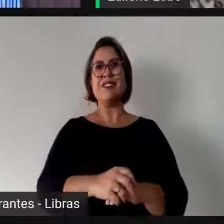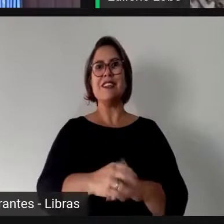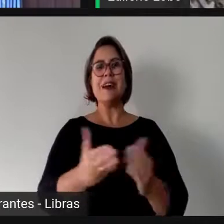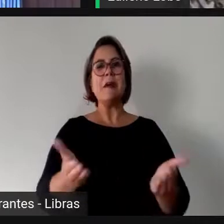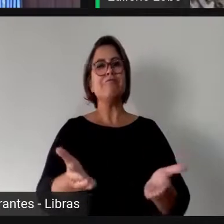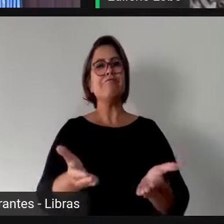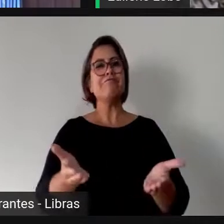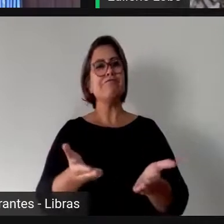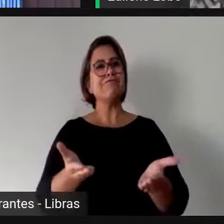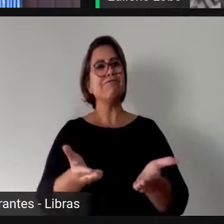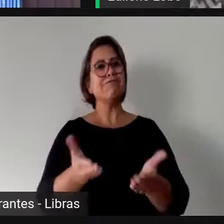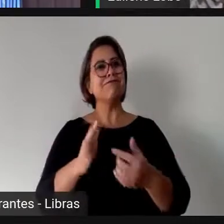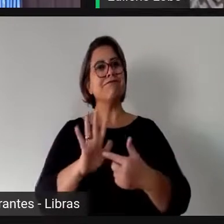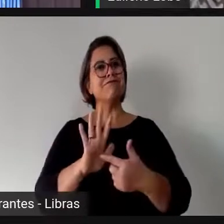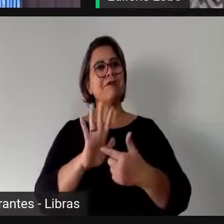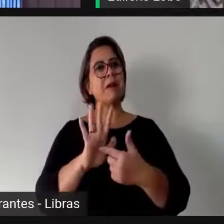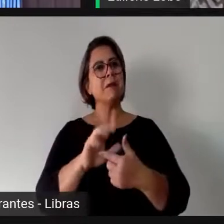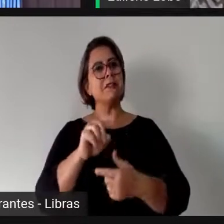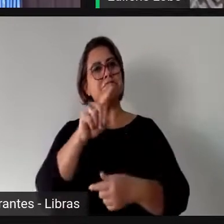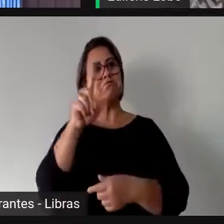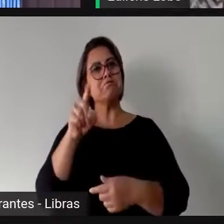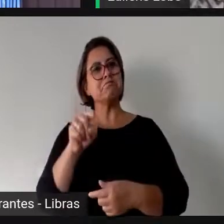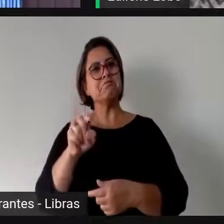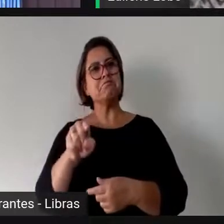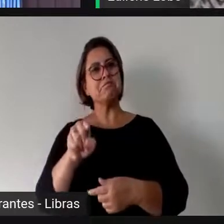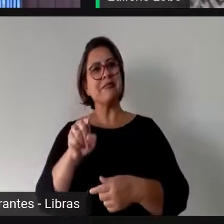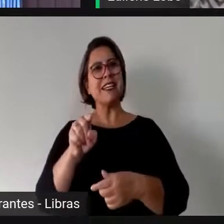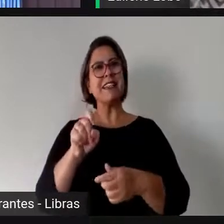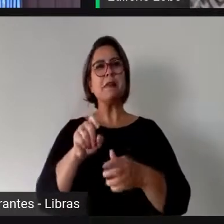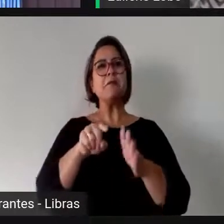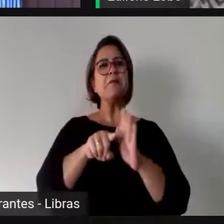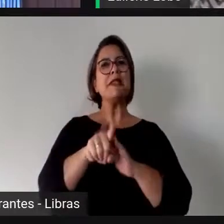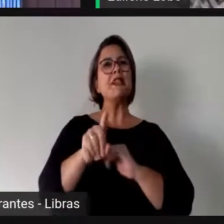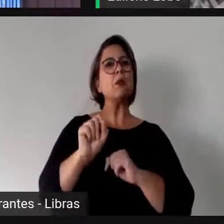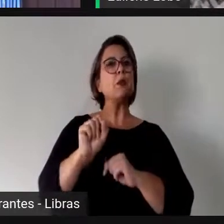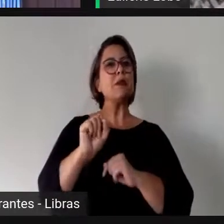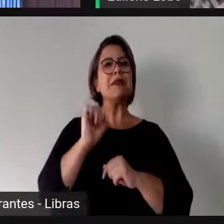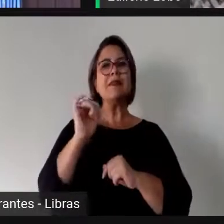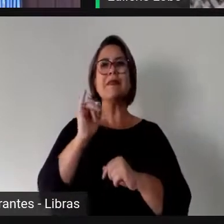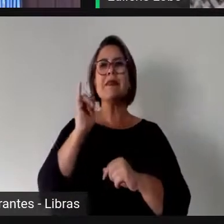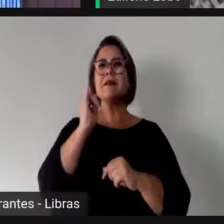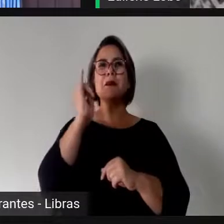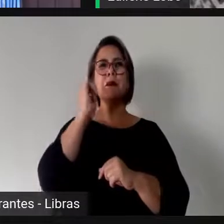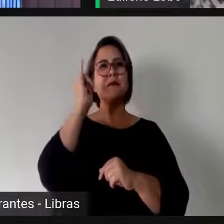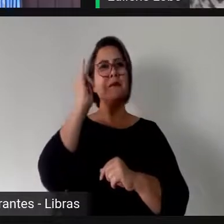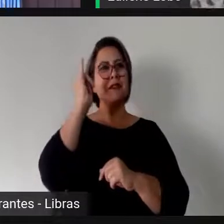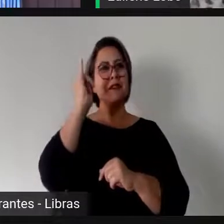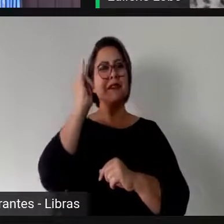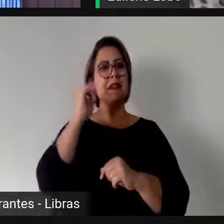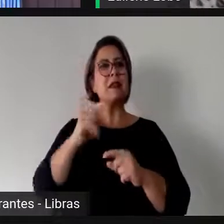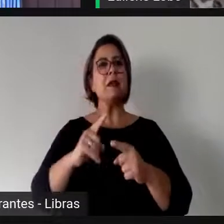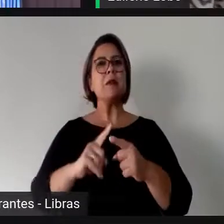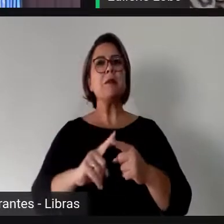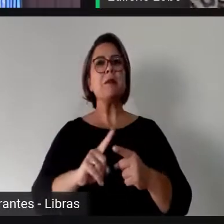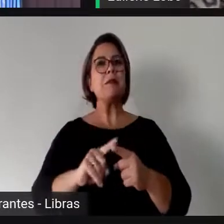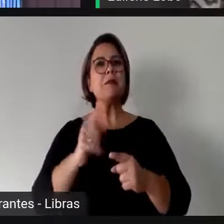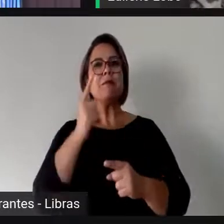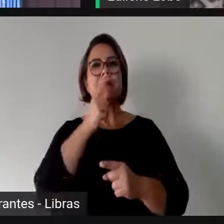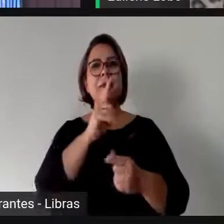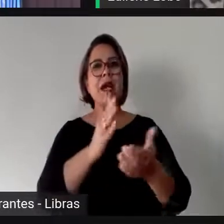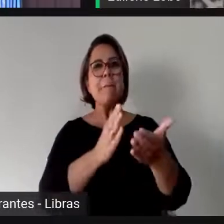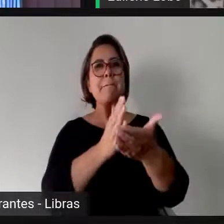essa indagação tão importante. Por que nós não elegemos mais mulheres?